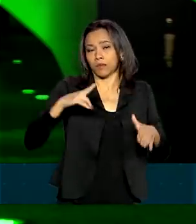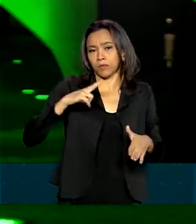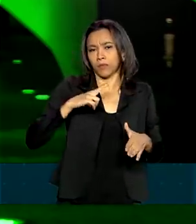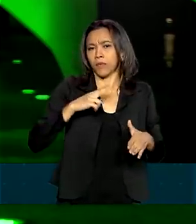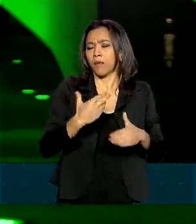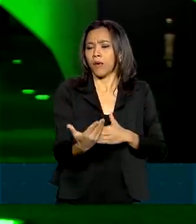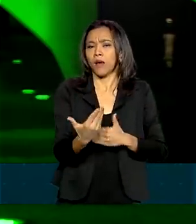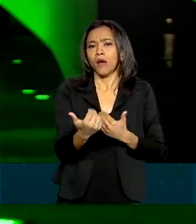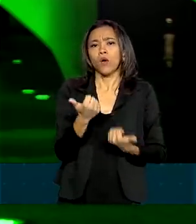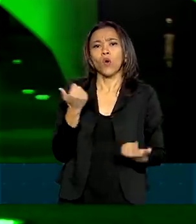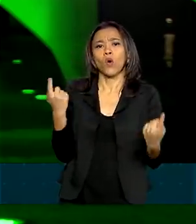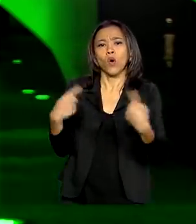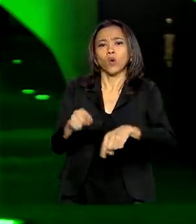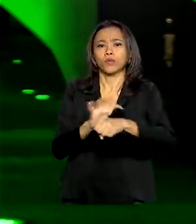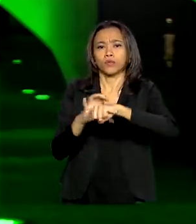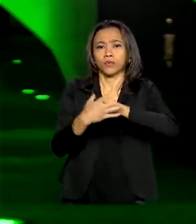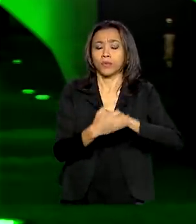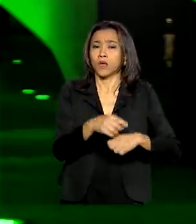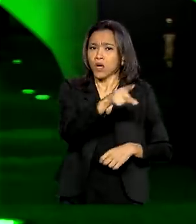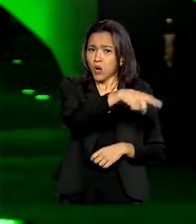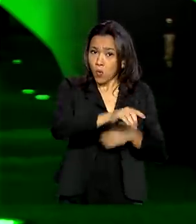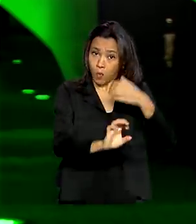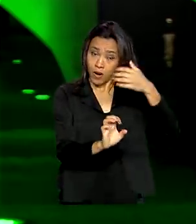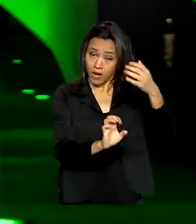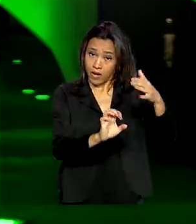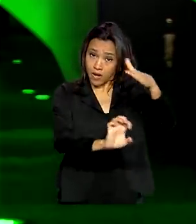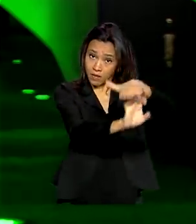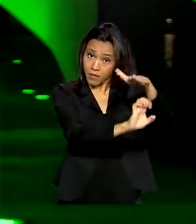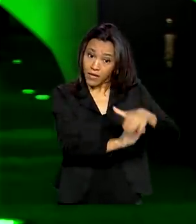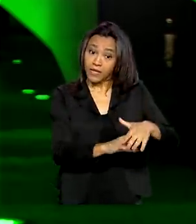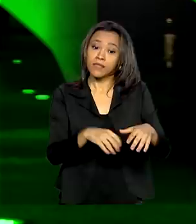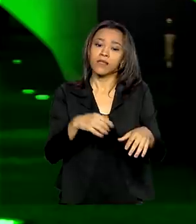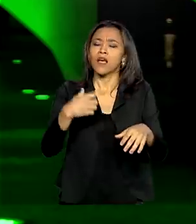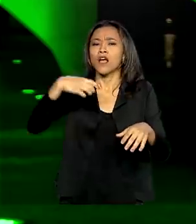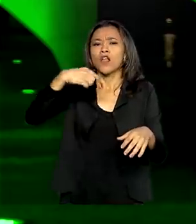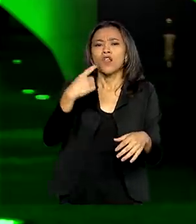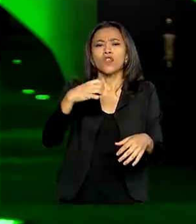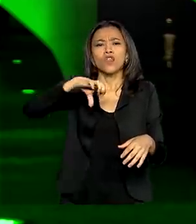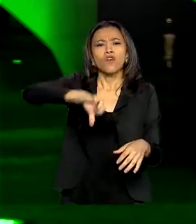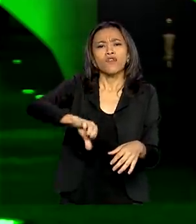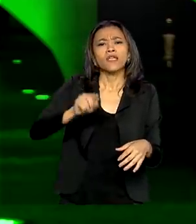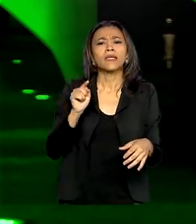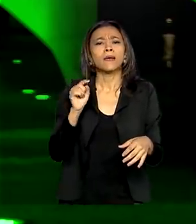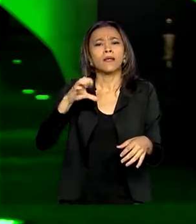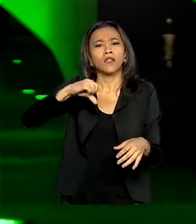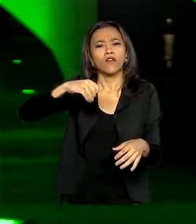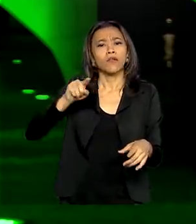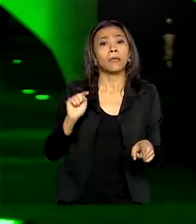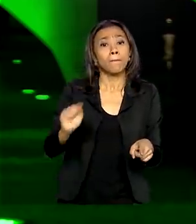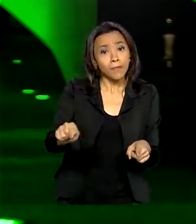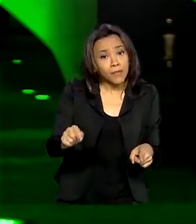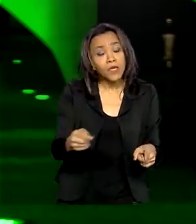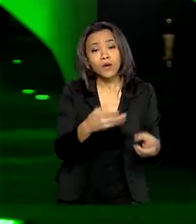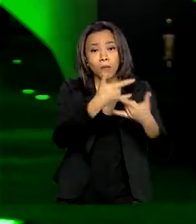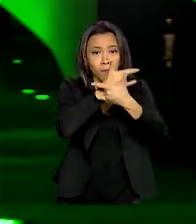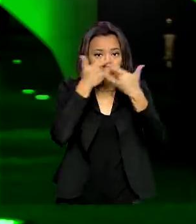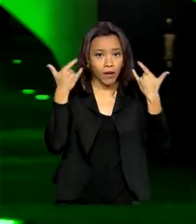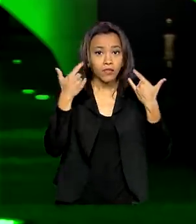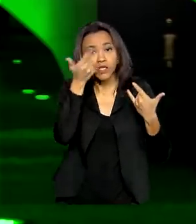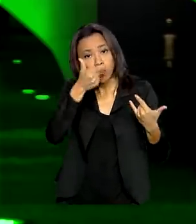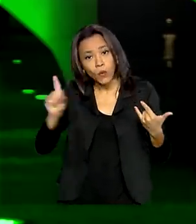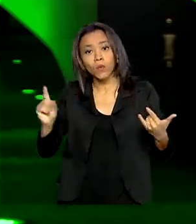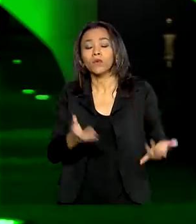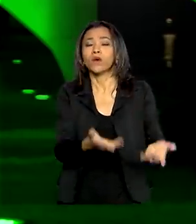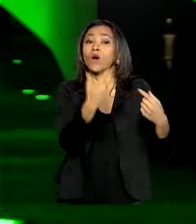Uma empresa de celulose doou 20 respiradores e 90 mil máscaras. Outra de varejo se comprometeu com os